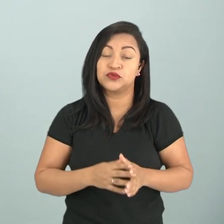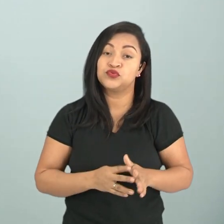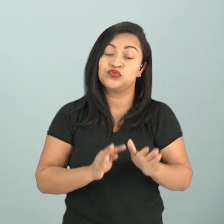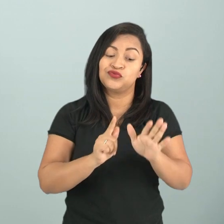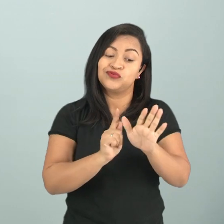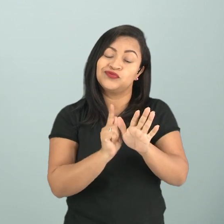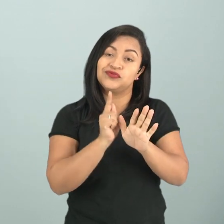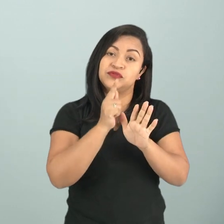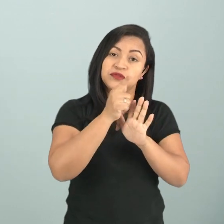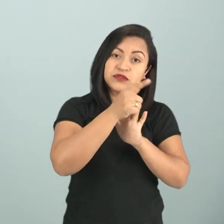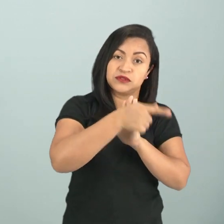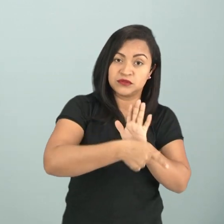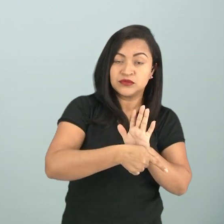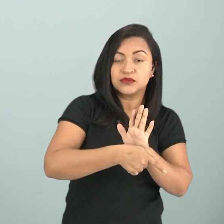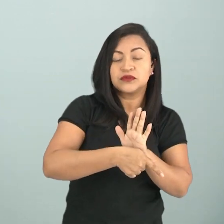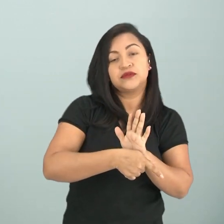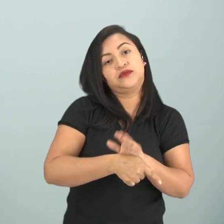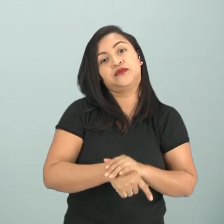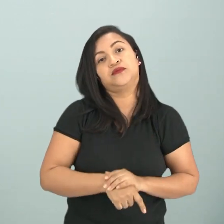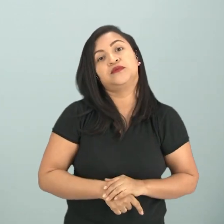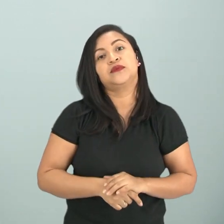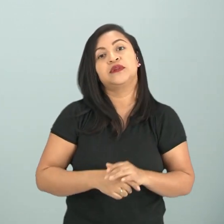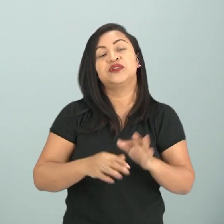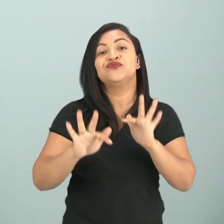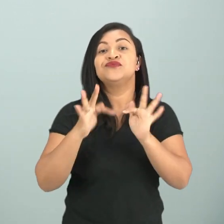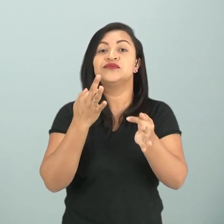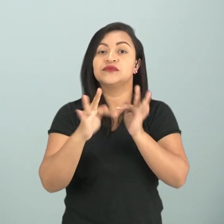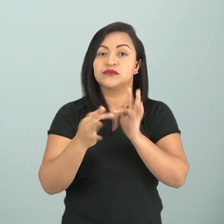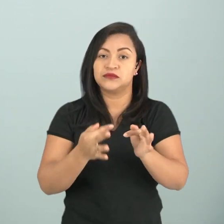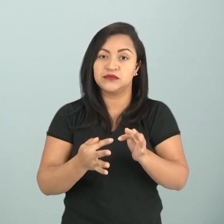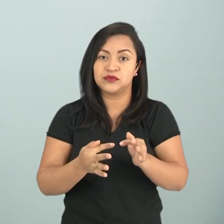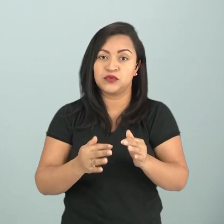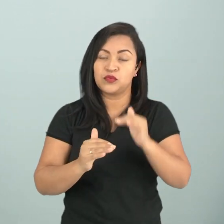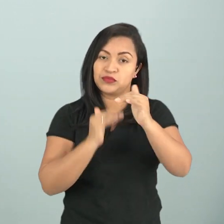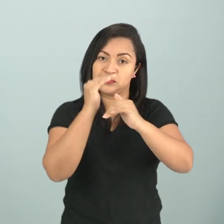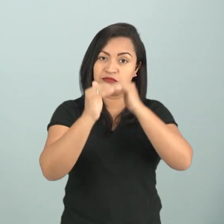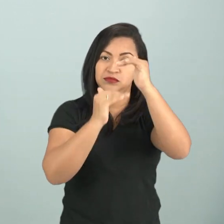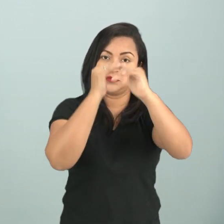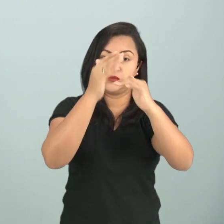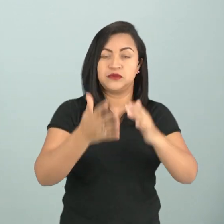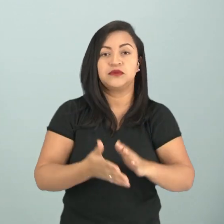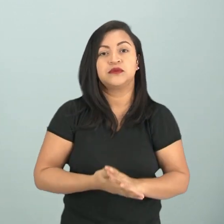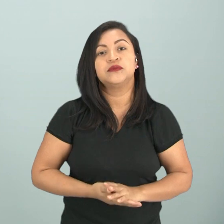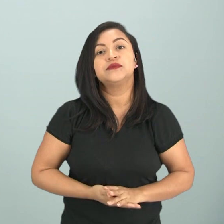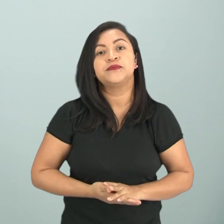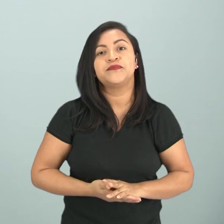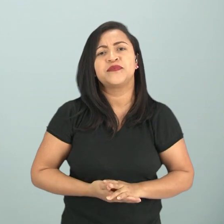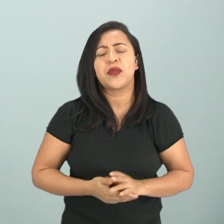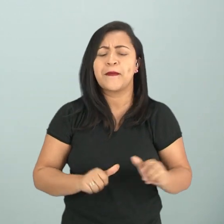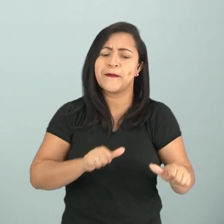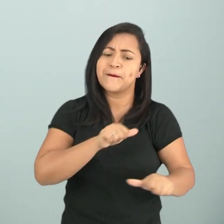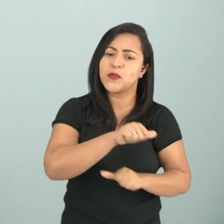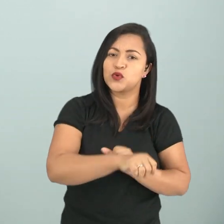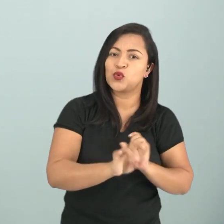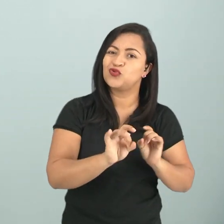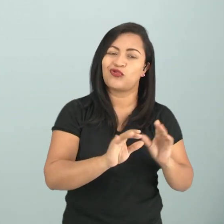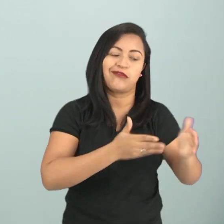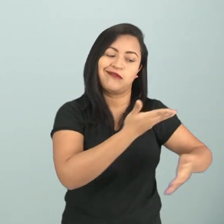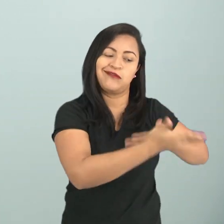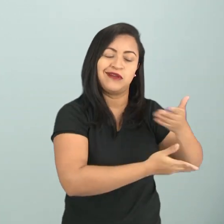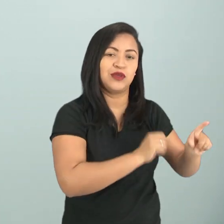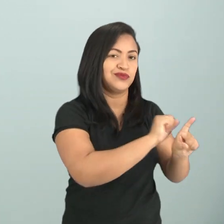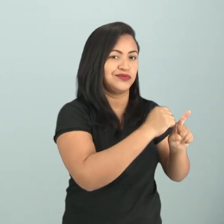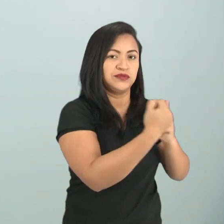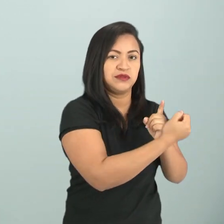textuais digitais. A tecnologia, os avanços tecnológicos, não mudou somente as relações